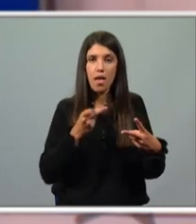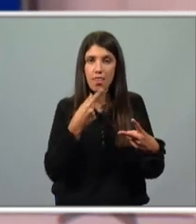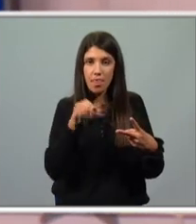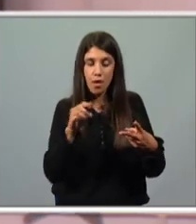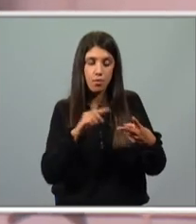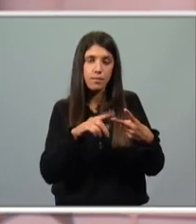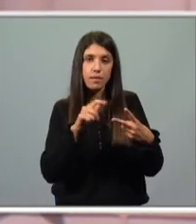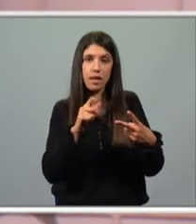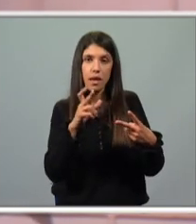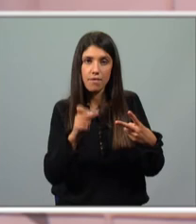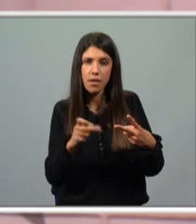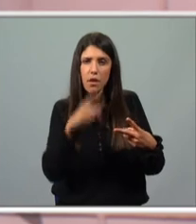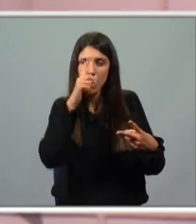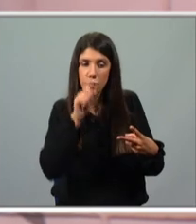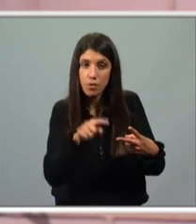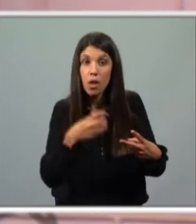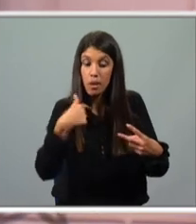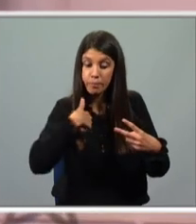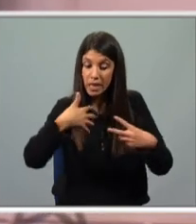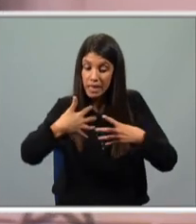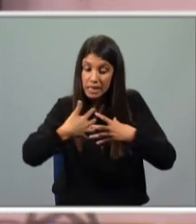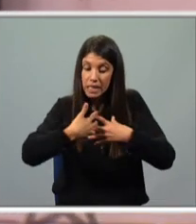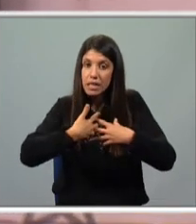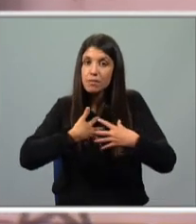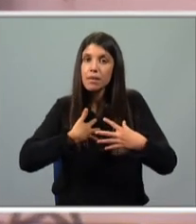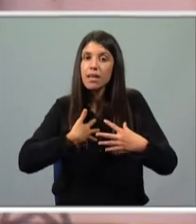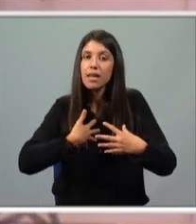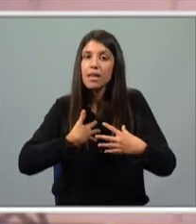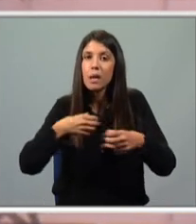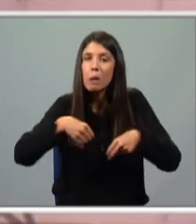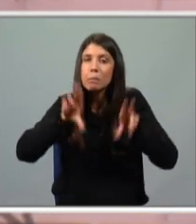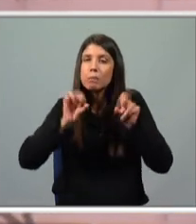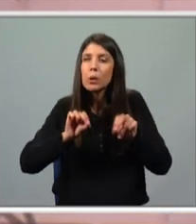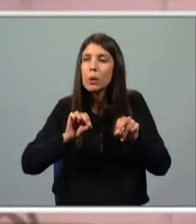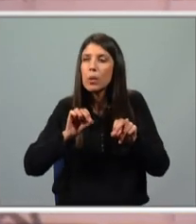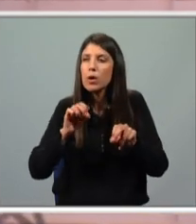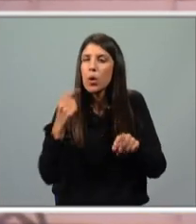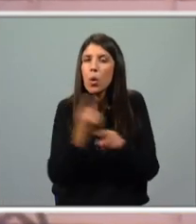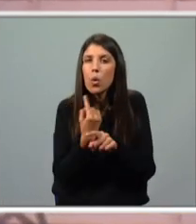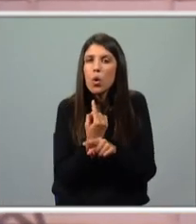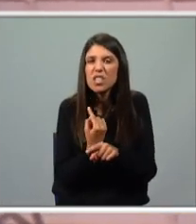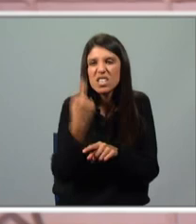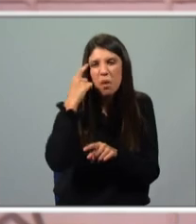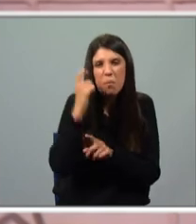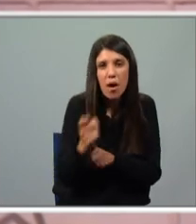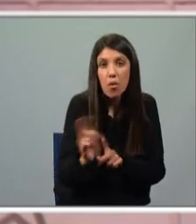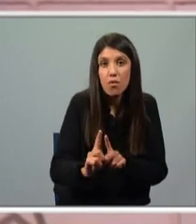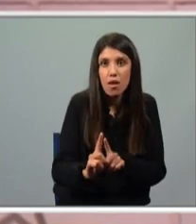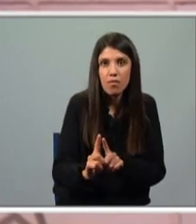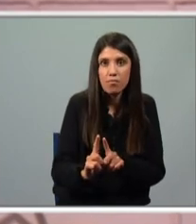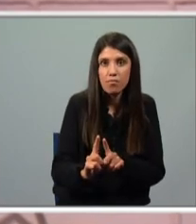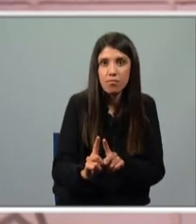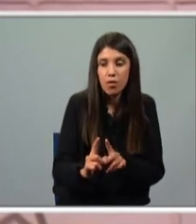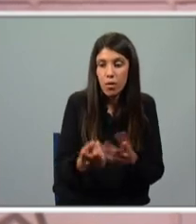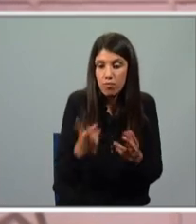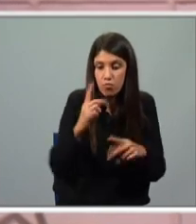-te que eles são transparentes, portanto, eles são puros. Não conhecem a maldade. E vão começar a descobrir o mundo